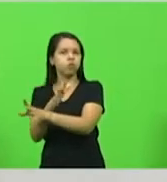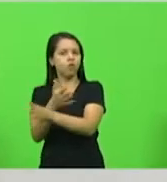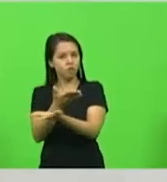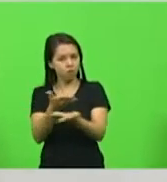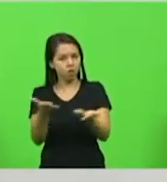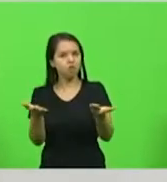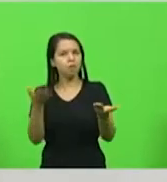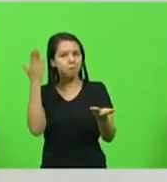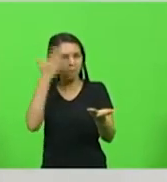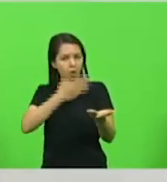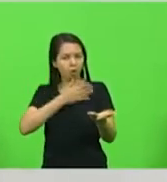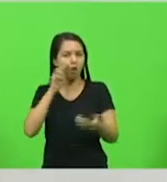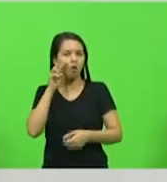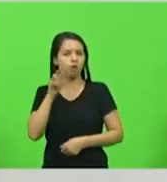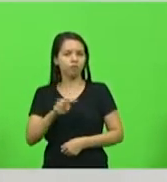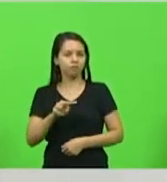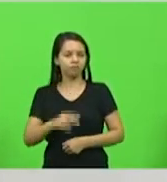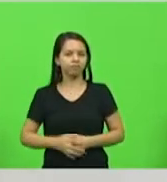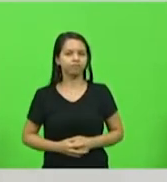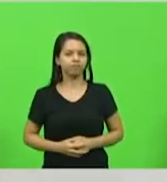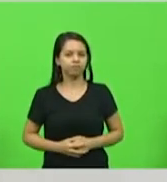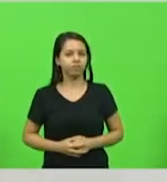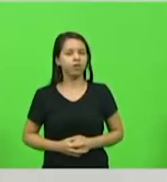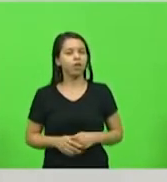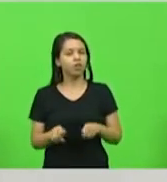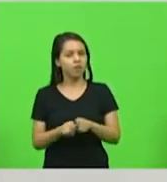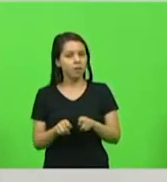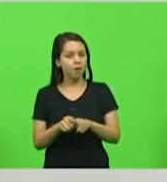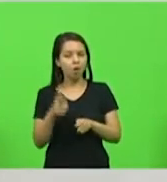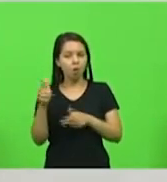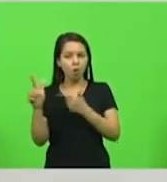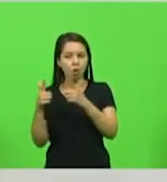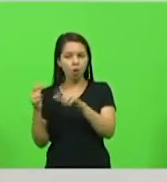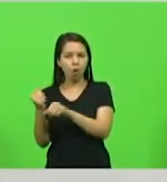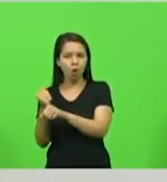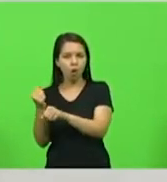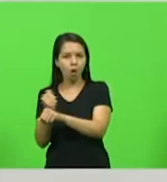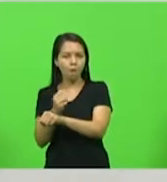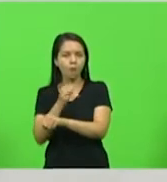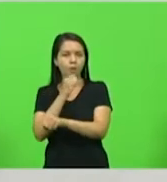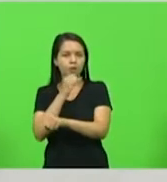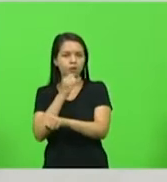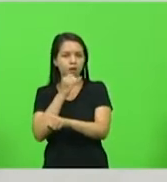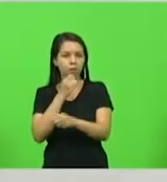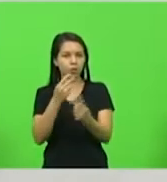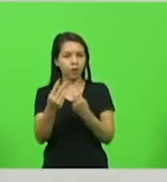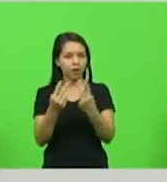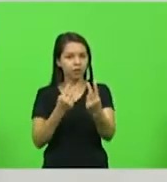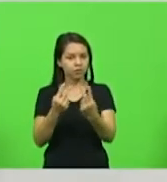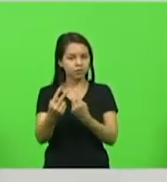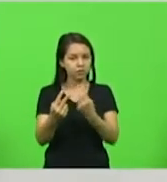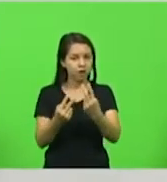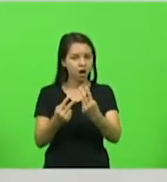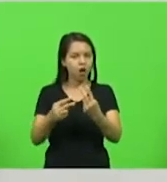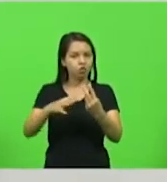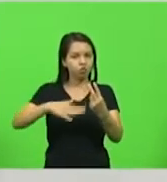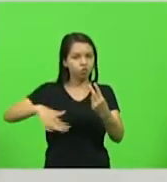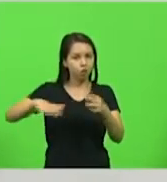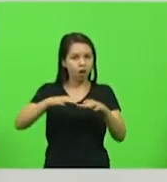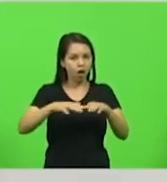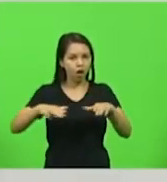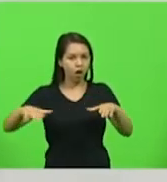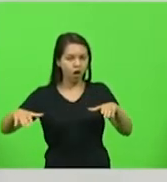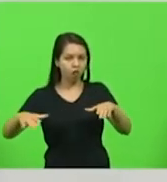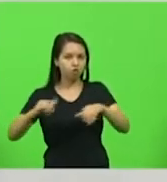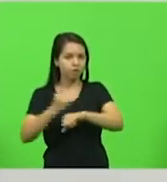E finalizando muitas outras, como, por exemplo, a duplicação do eixo industrial de Joinville, a duplicação do